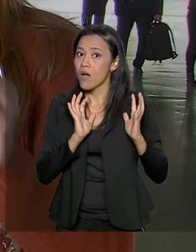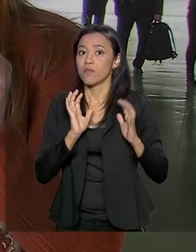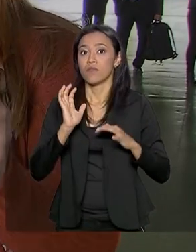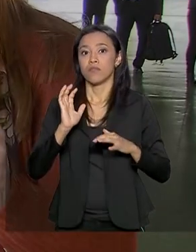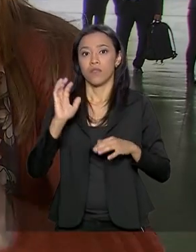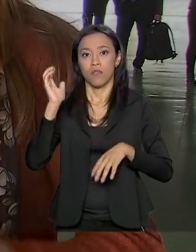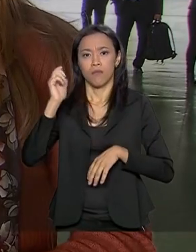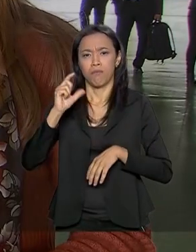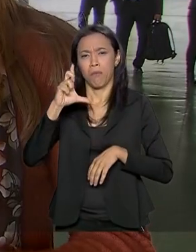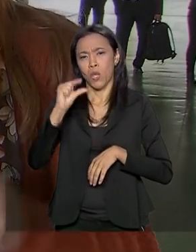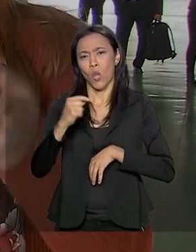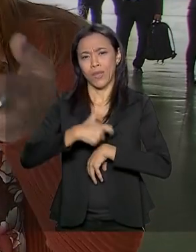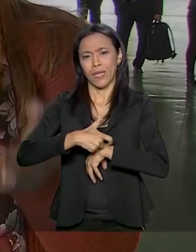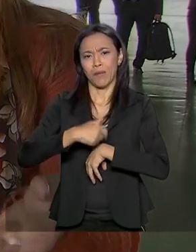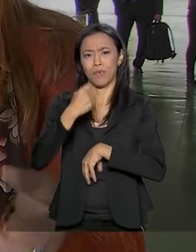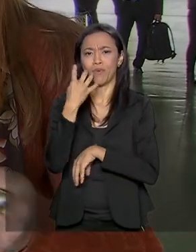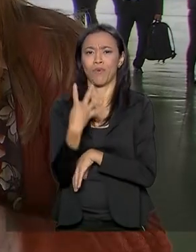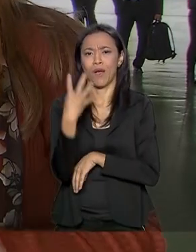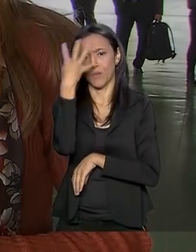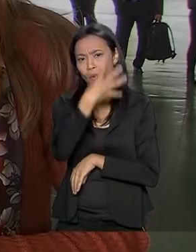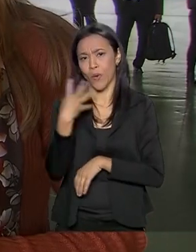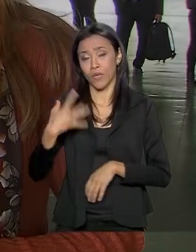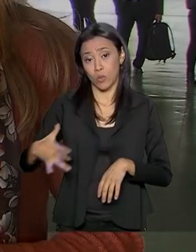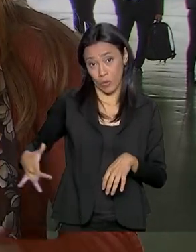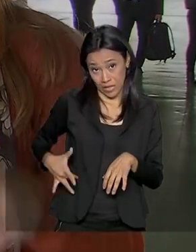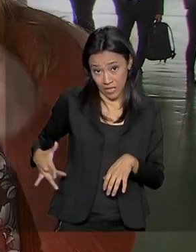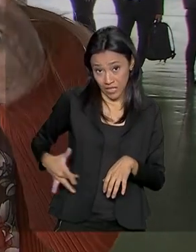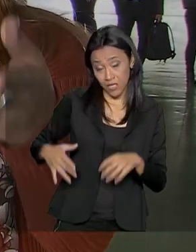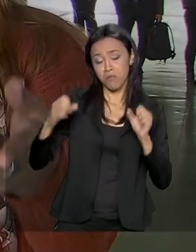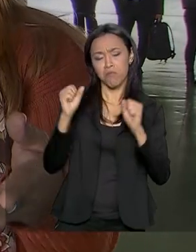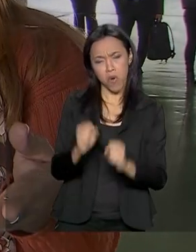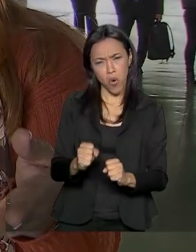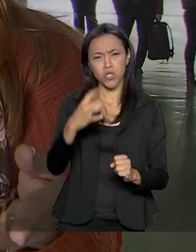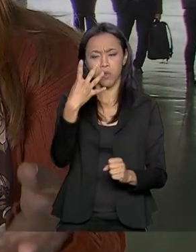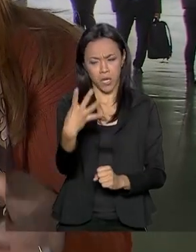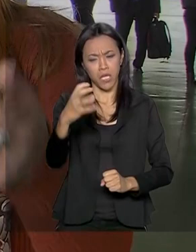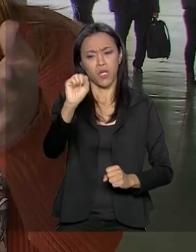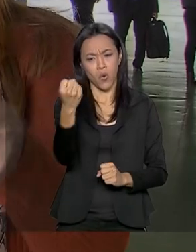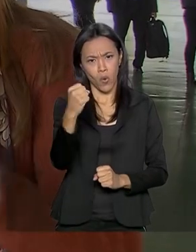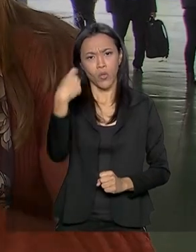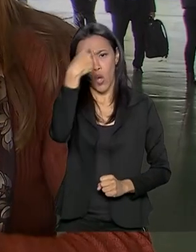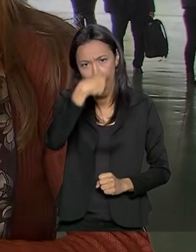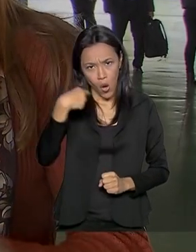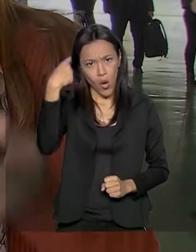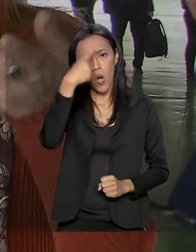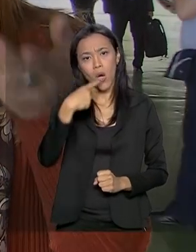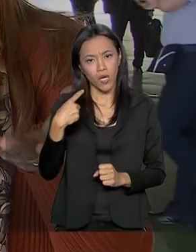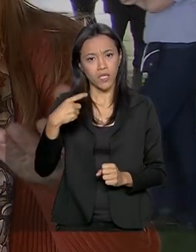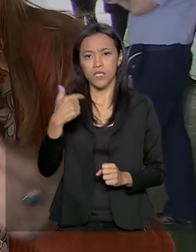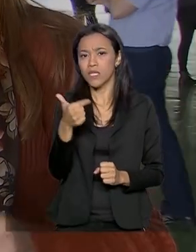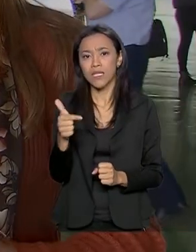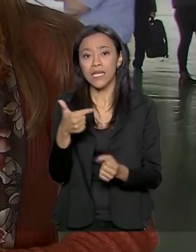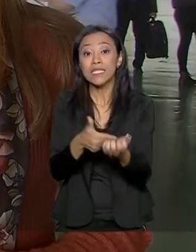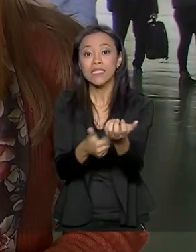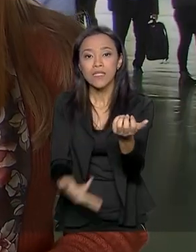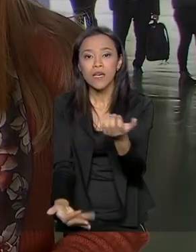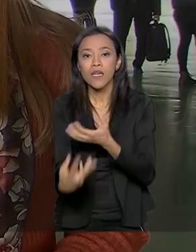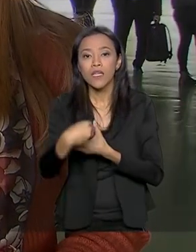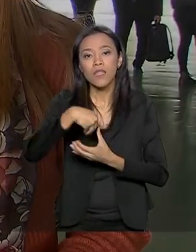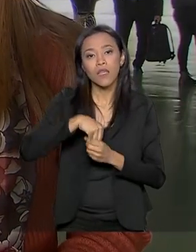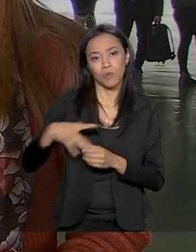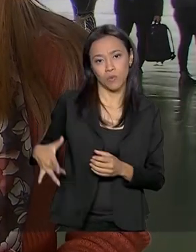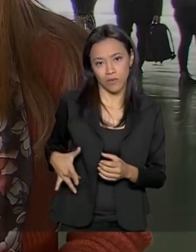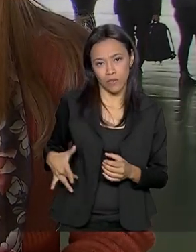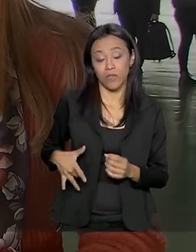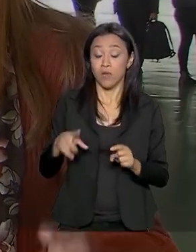tempo, 4 horas. Já os rins podem ficar até 48 horas sem serem irrigados. Por isso, a maioria dos